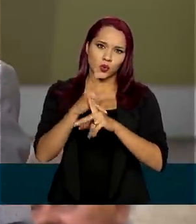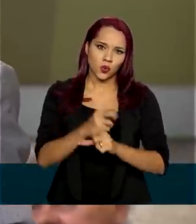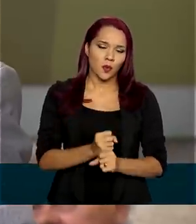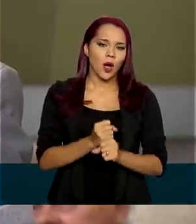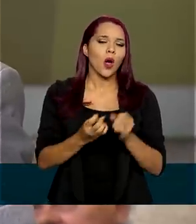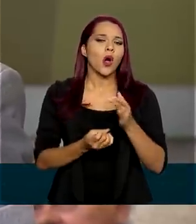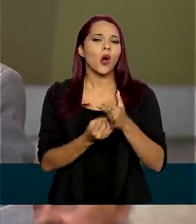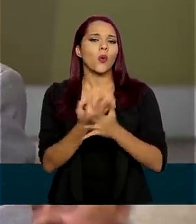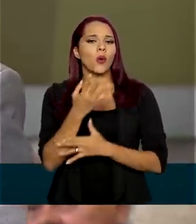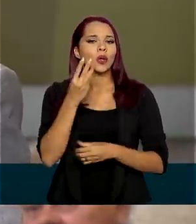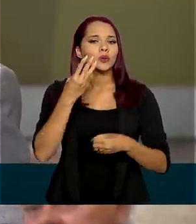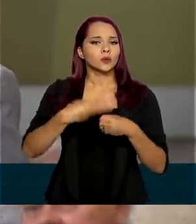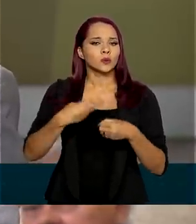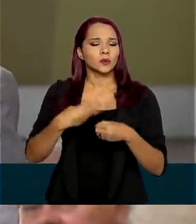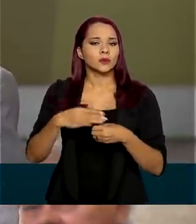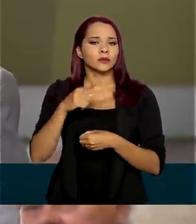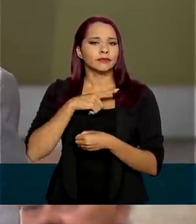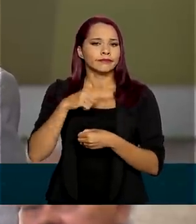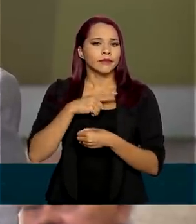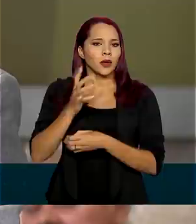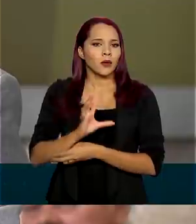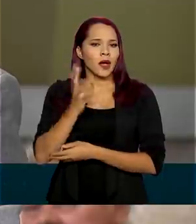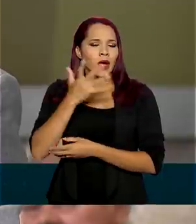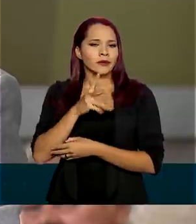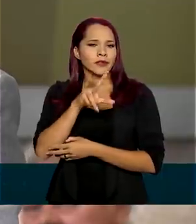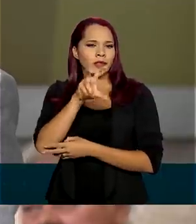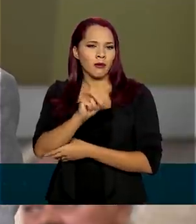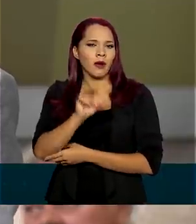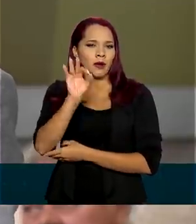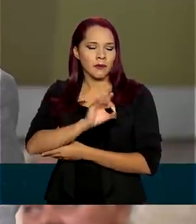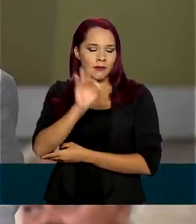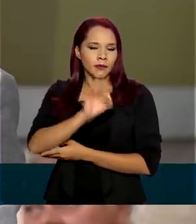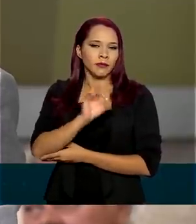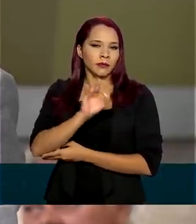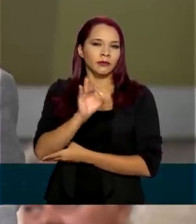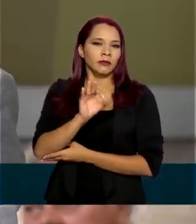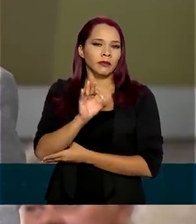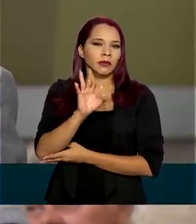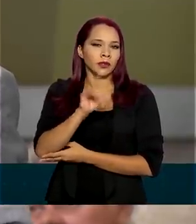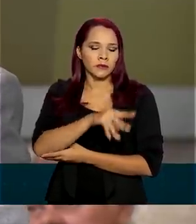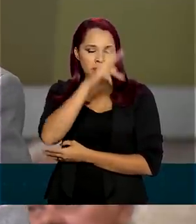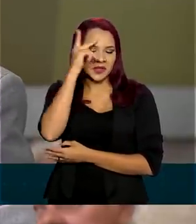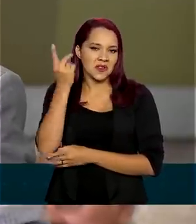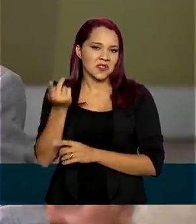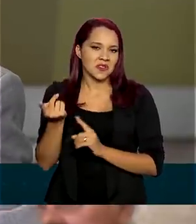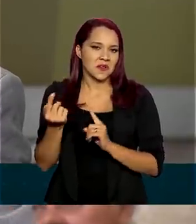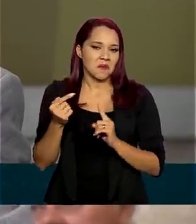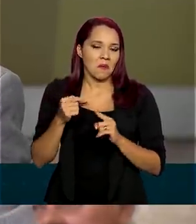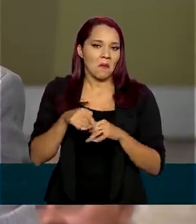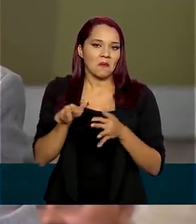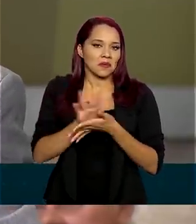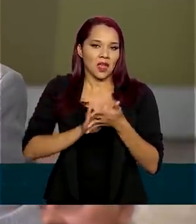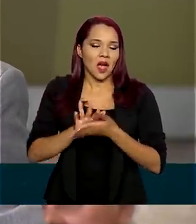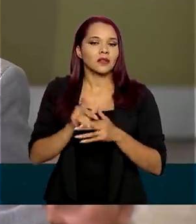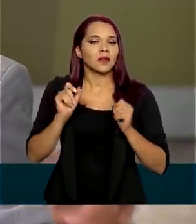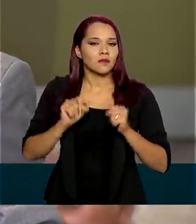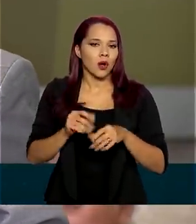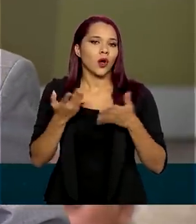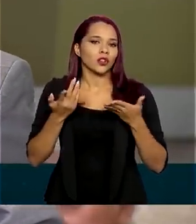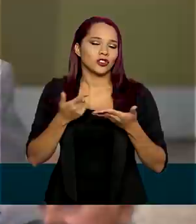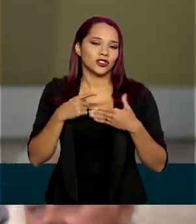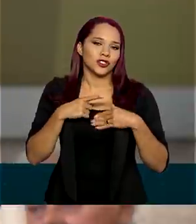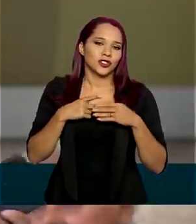quantos municípios tem aquele caso dos 50% de não afetados que podem ir relaxando as medidas